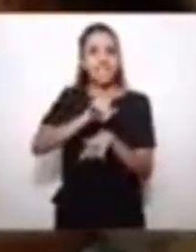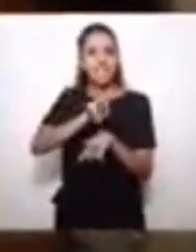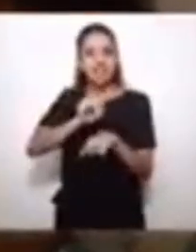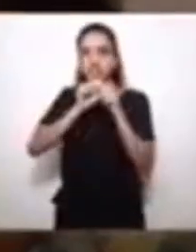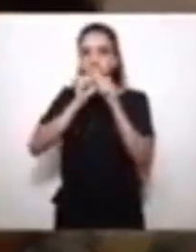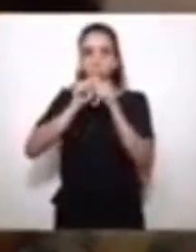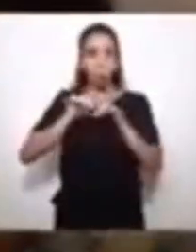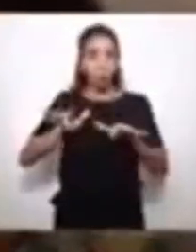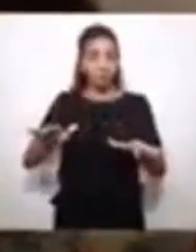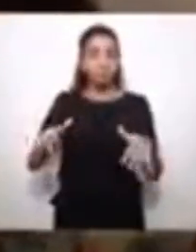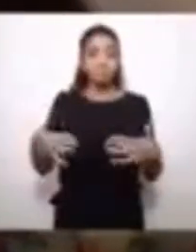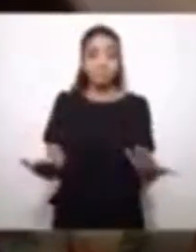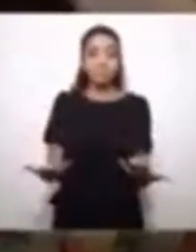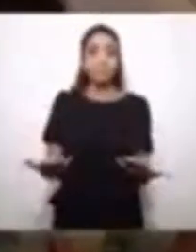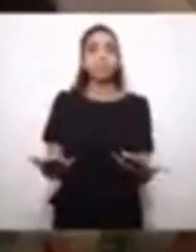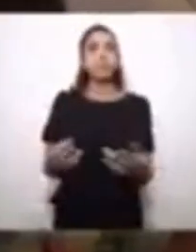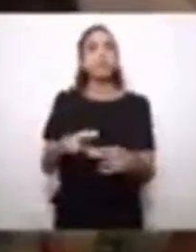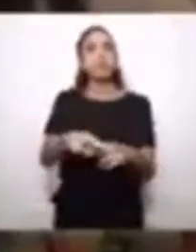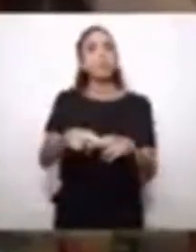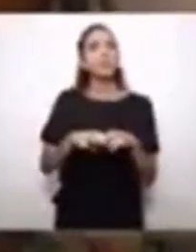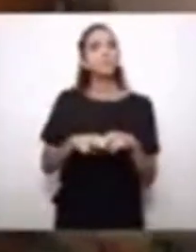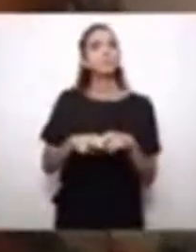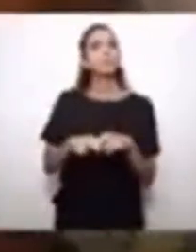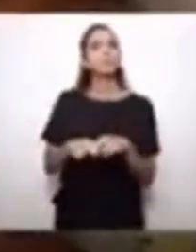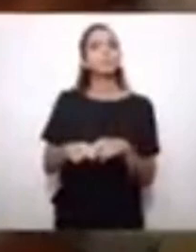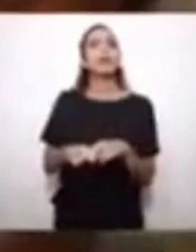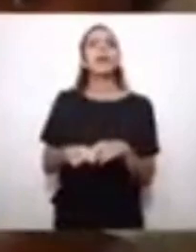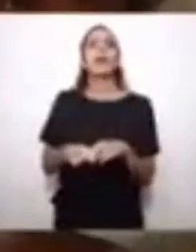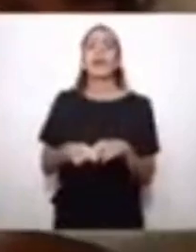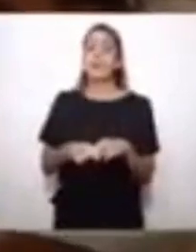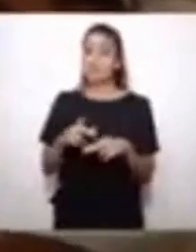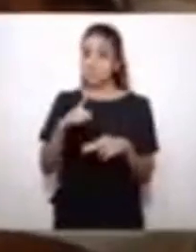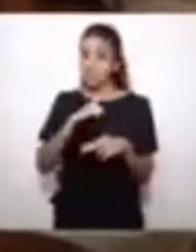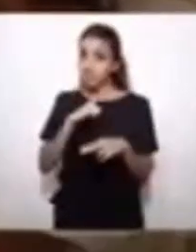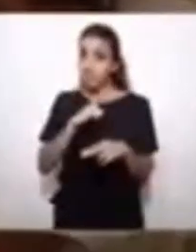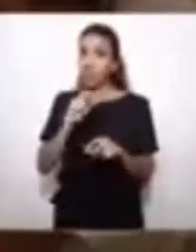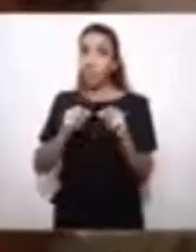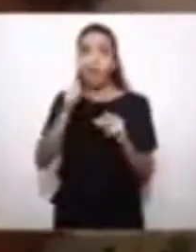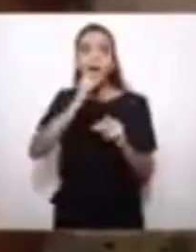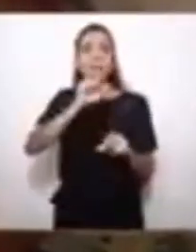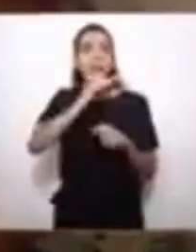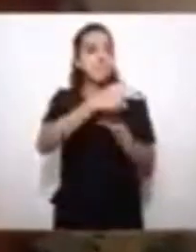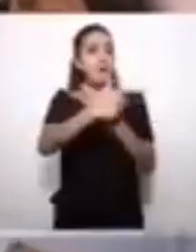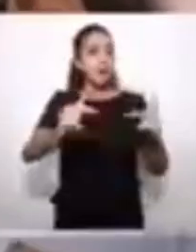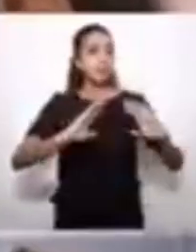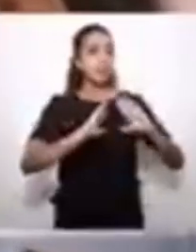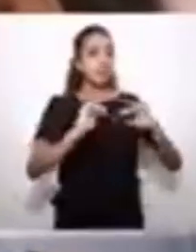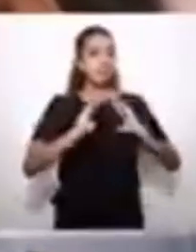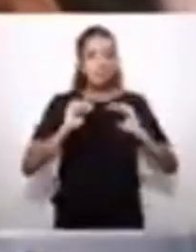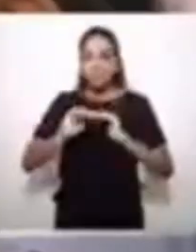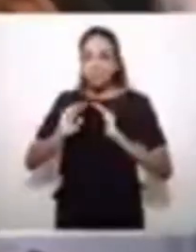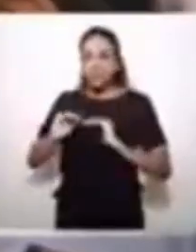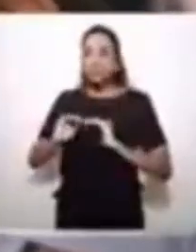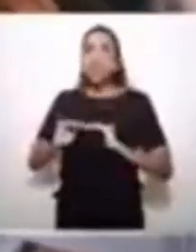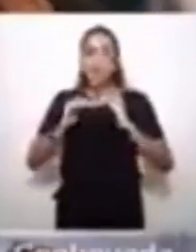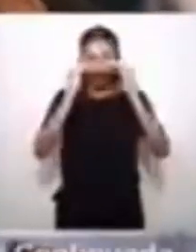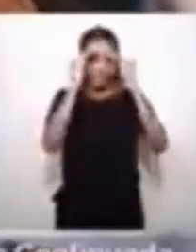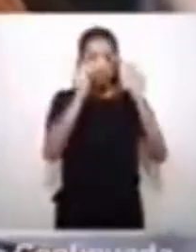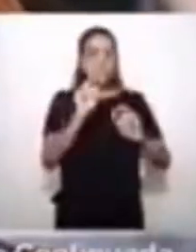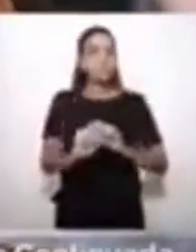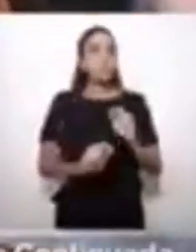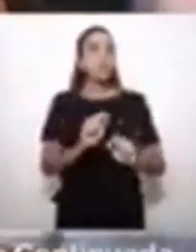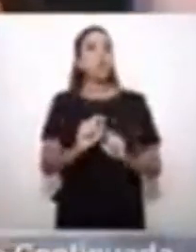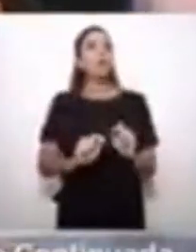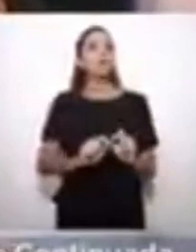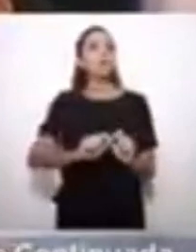epidemia do Zika vírus. Nós estamos atendendo um pleito importante das mães, das famílias,